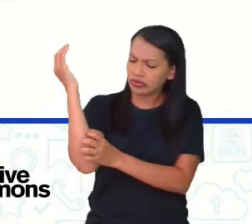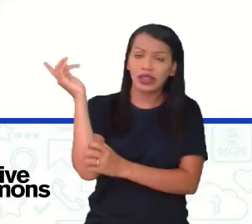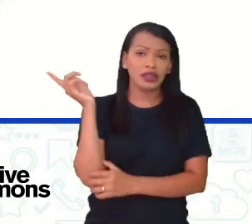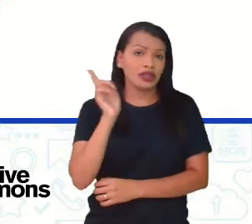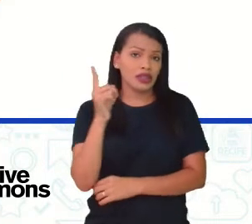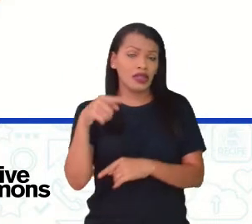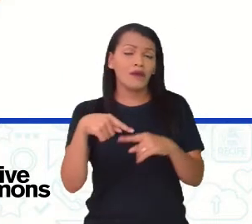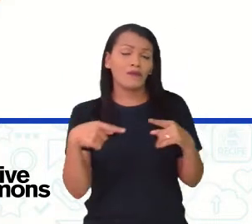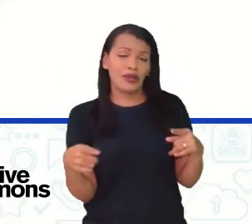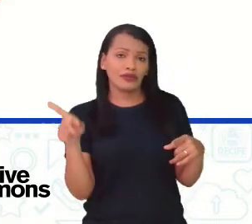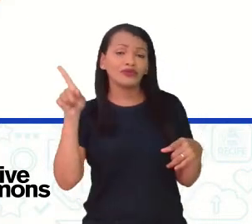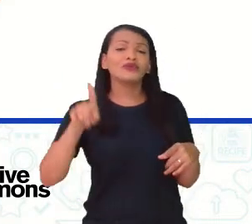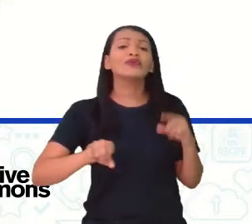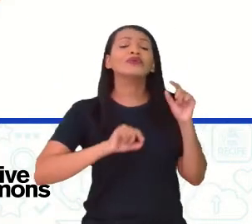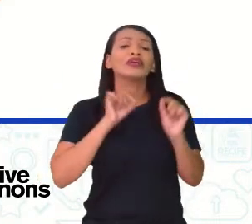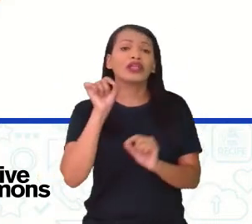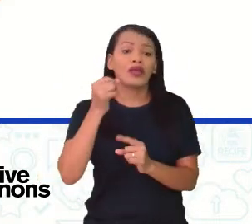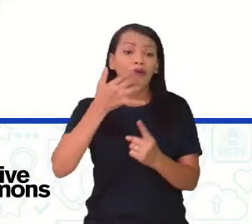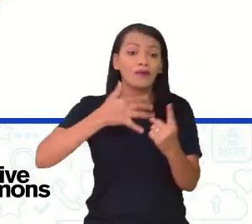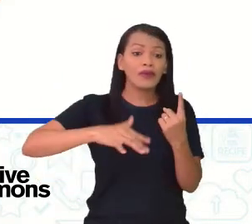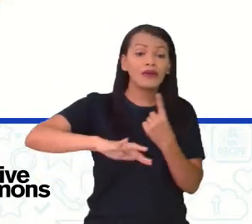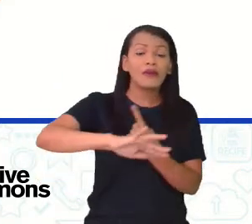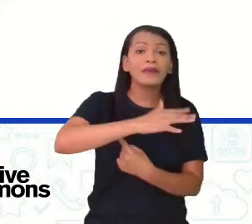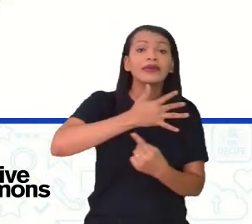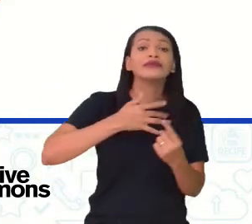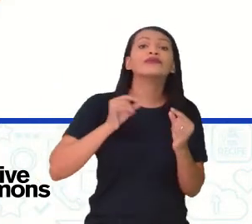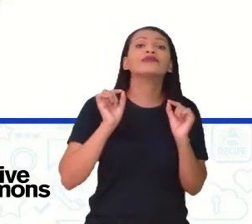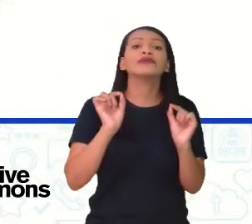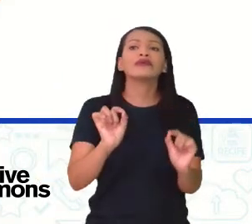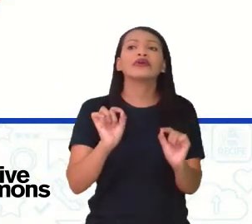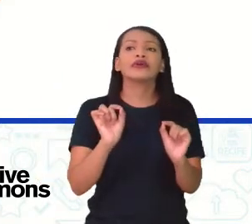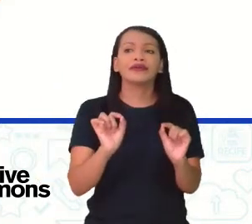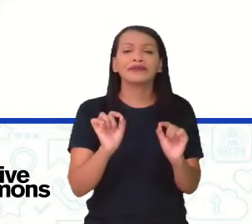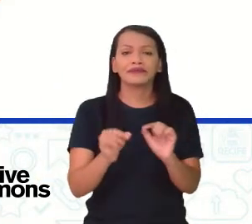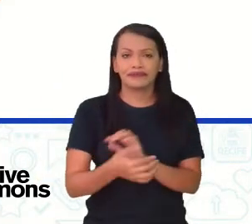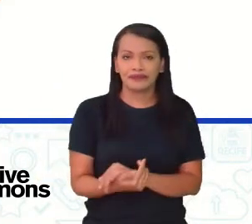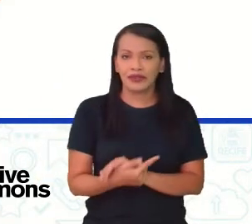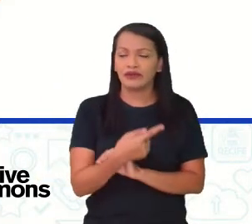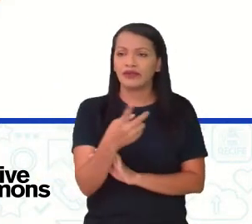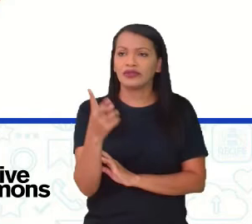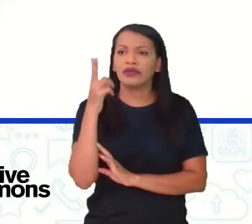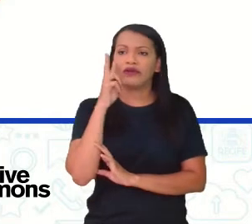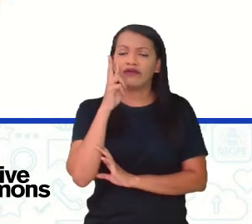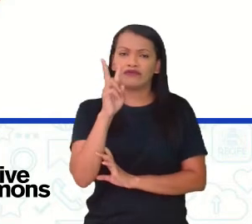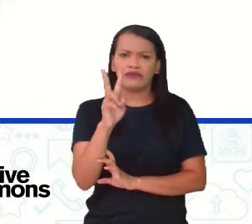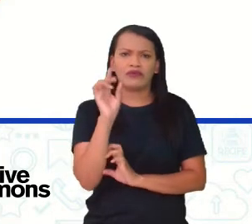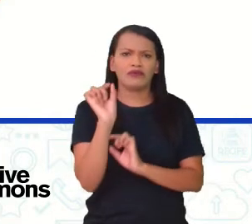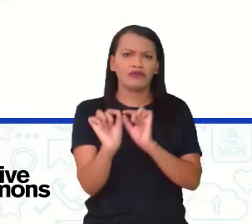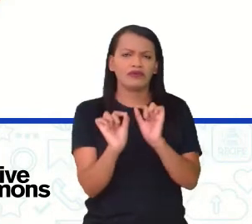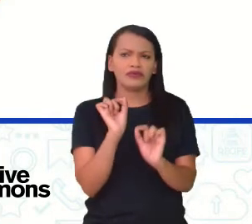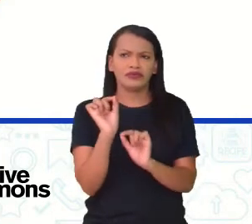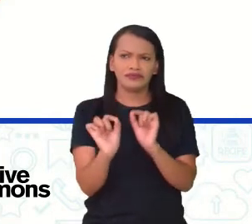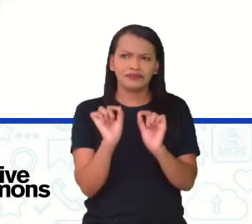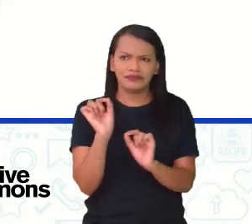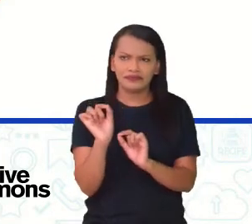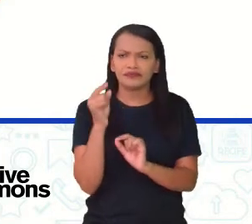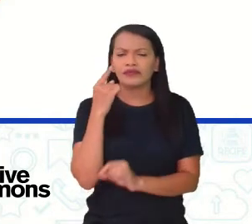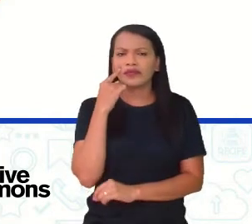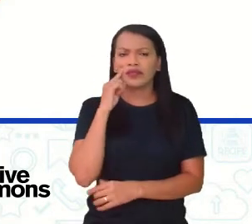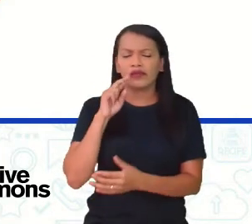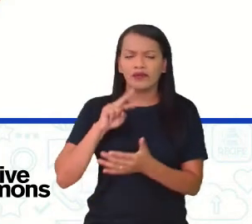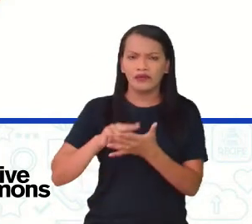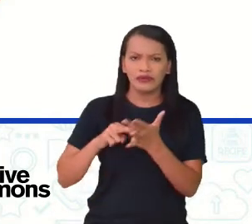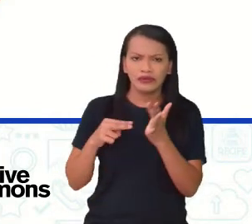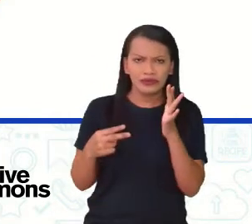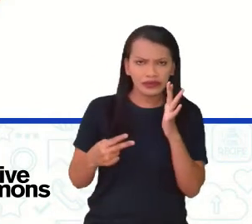o meio ambiente? No outro lado ali você vê uma pequena definição